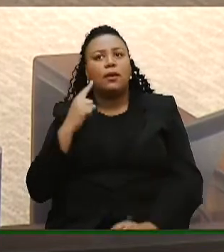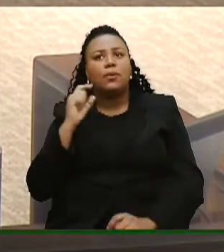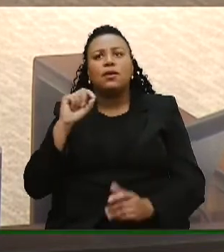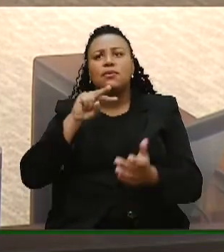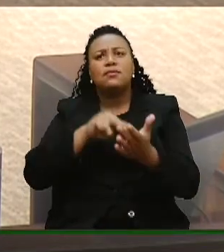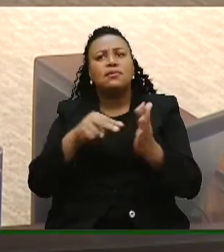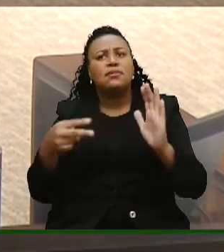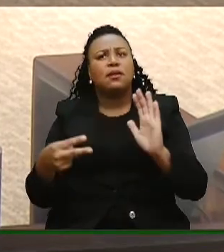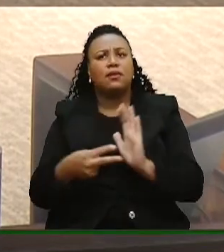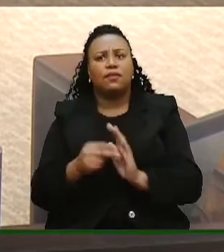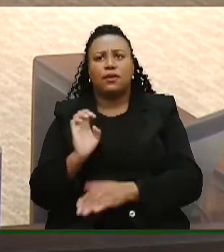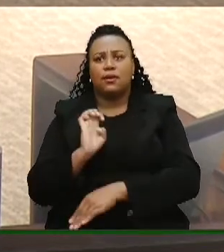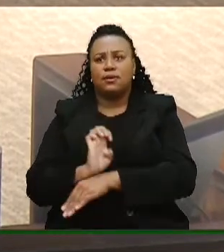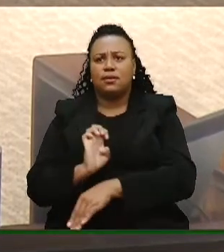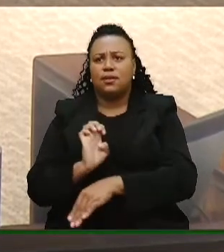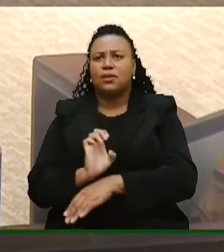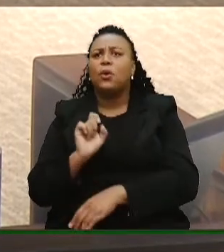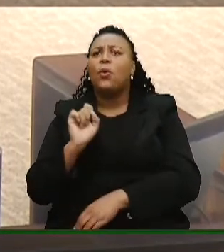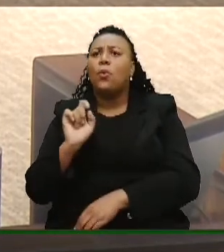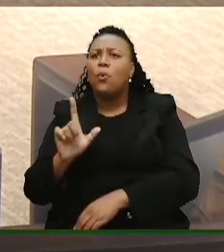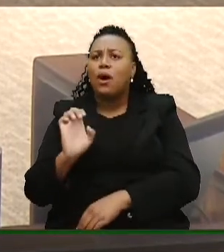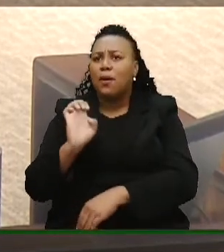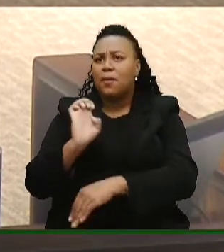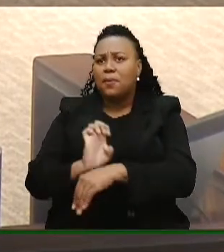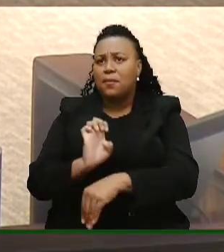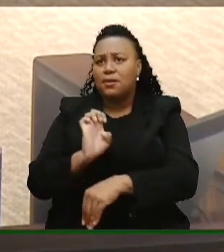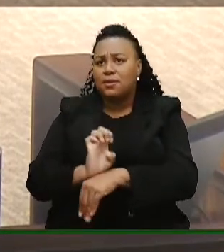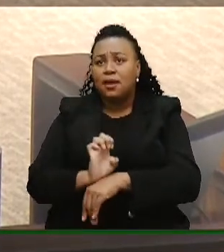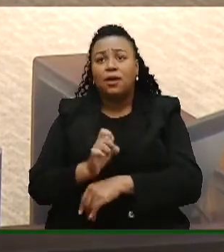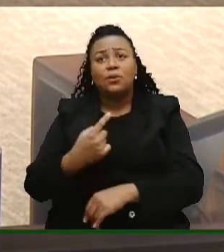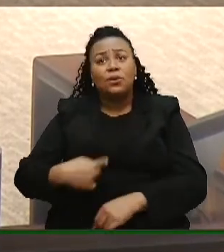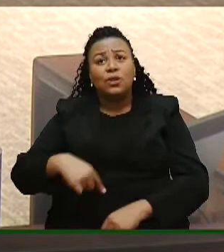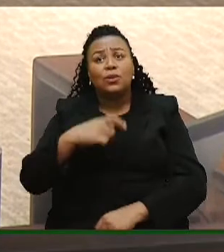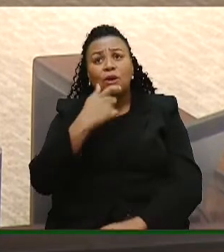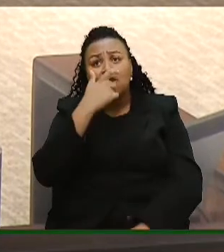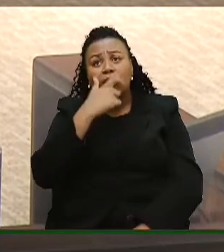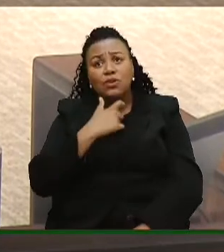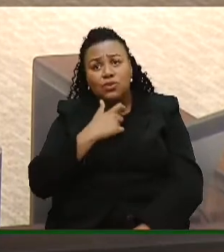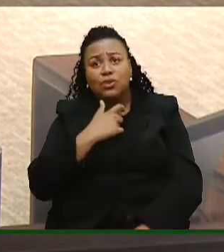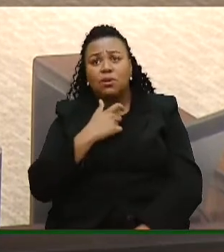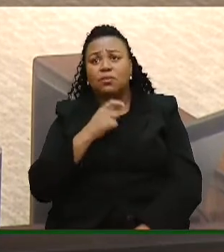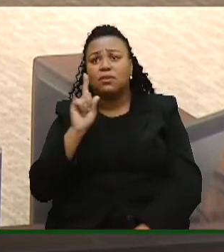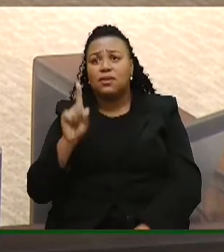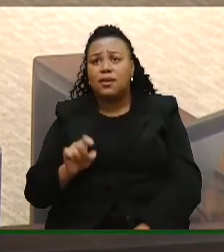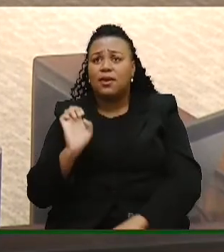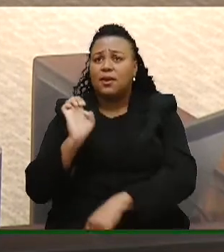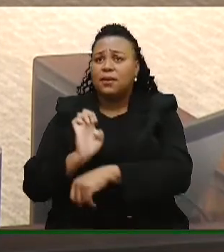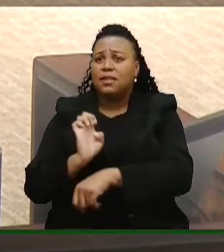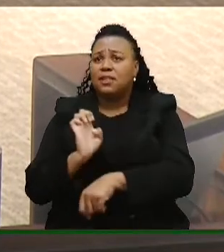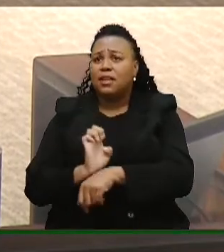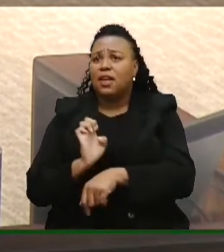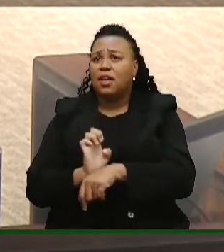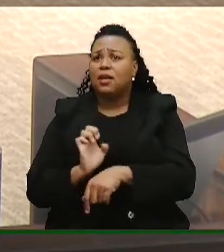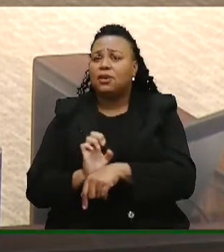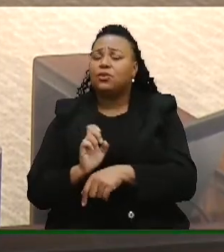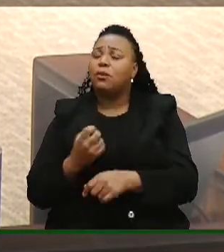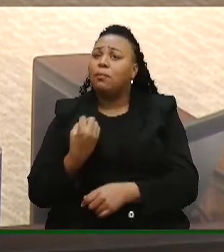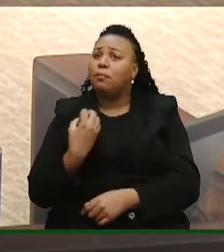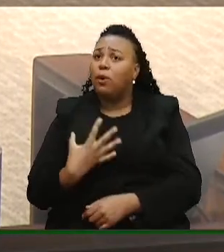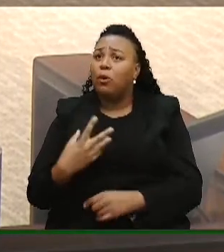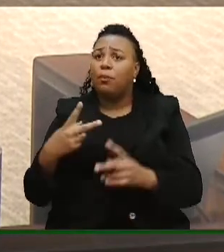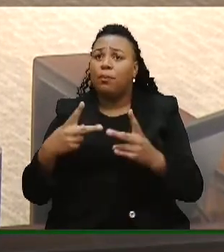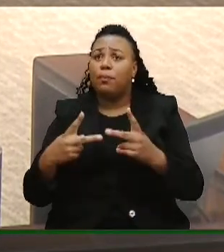Estado. Qual o Estado que nós achamos que é o Estado suficiente para a população?